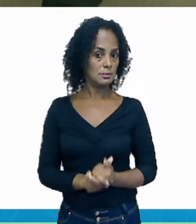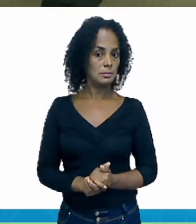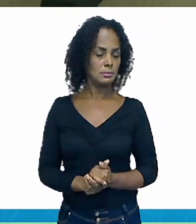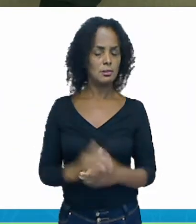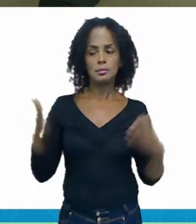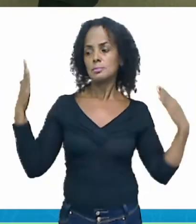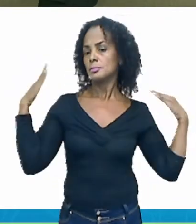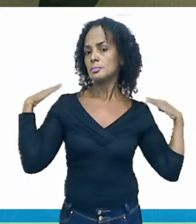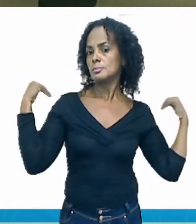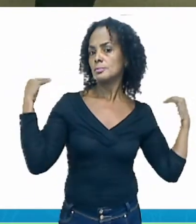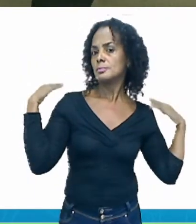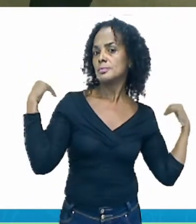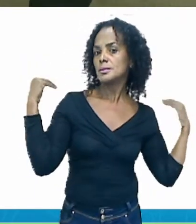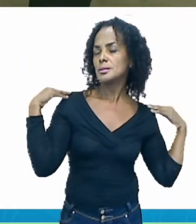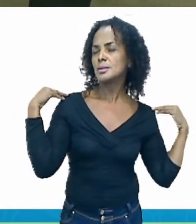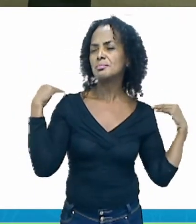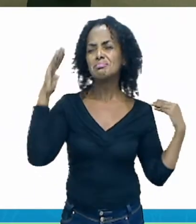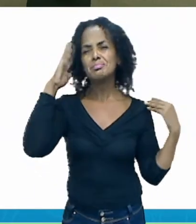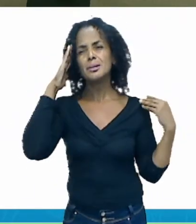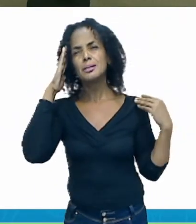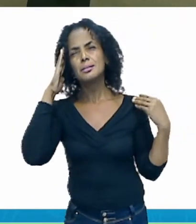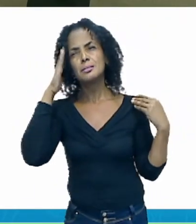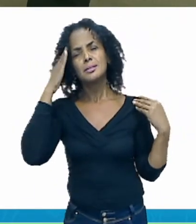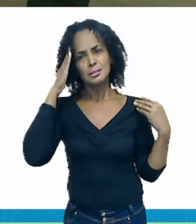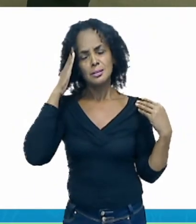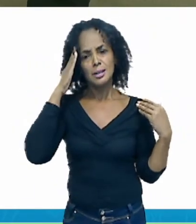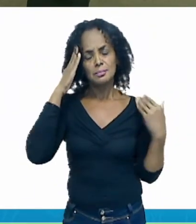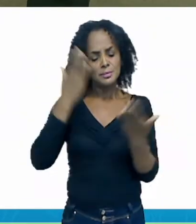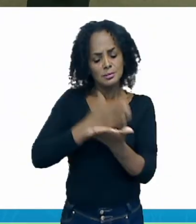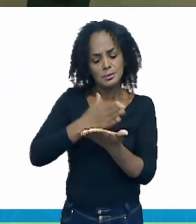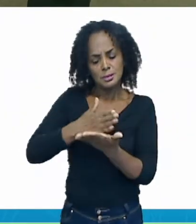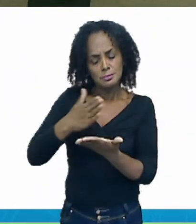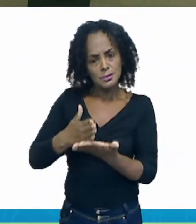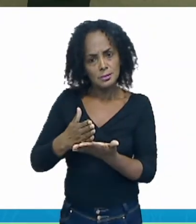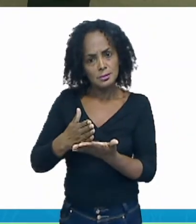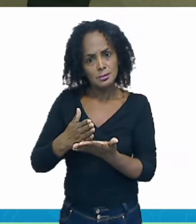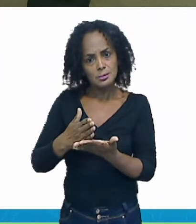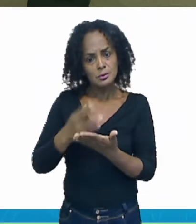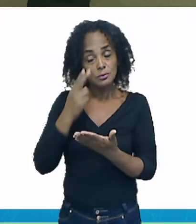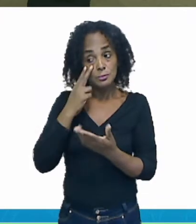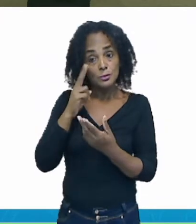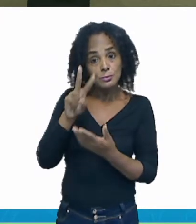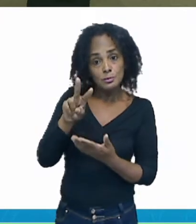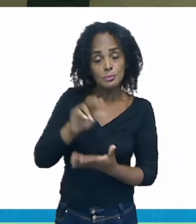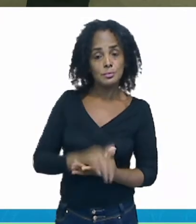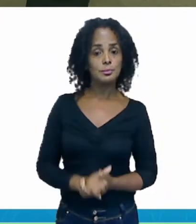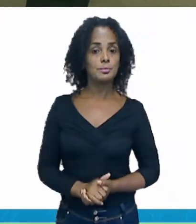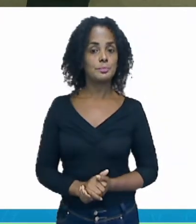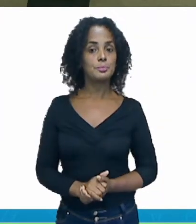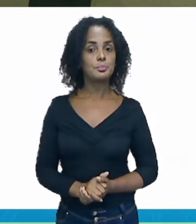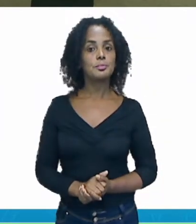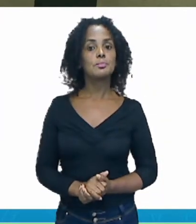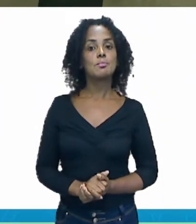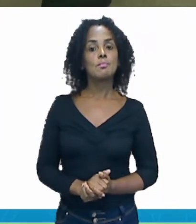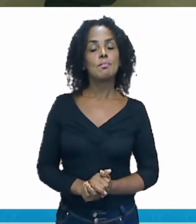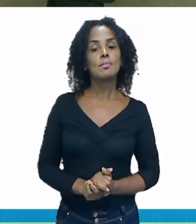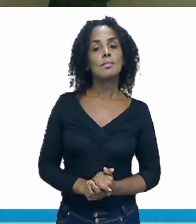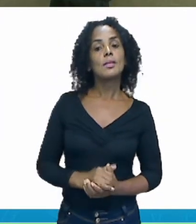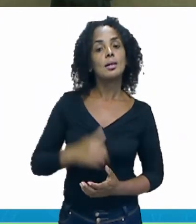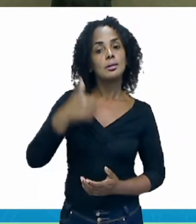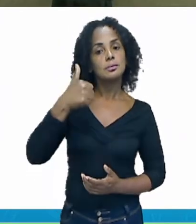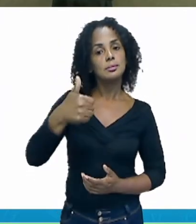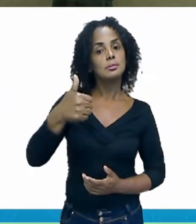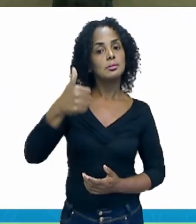passeio. Será que vocês sabem separar passeio certinho? Vamos conferir? Isso aí, ó.